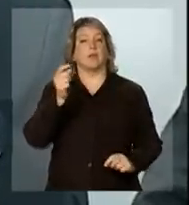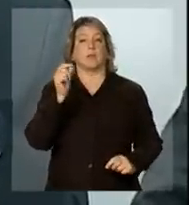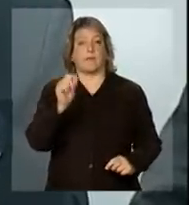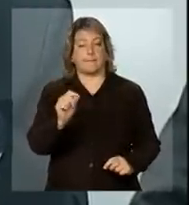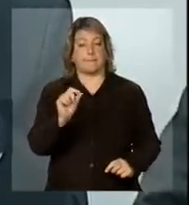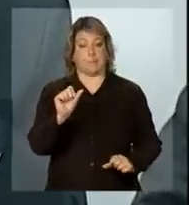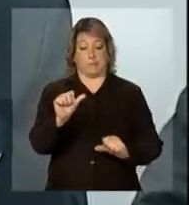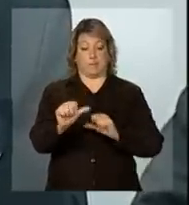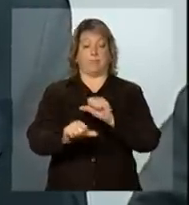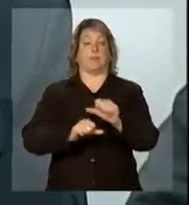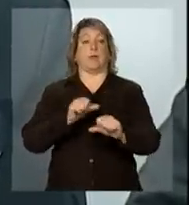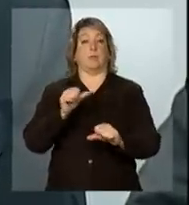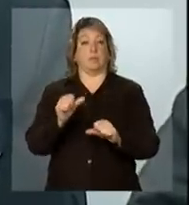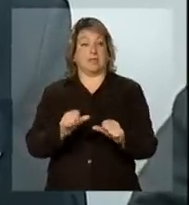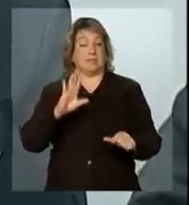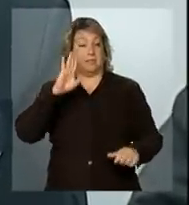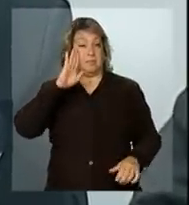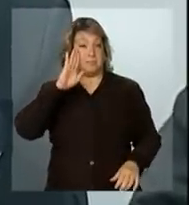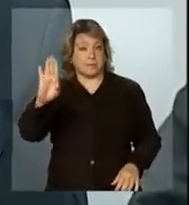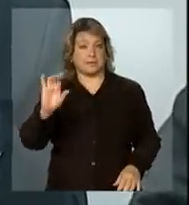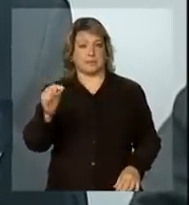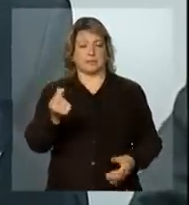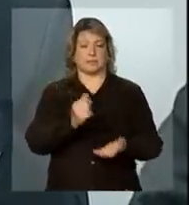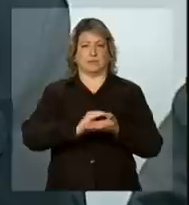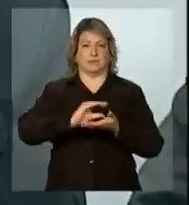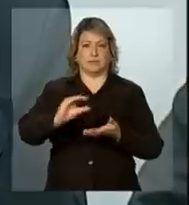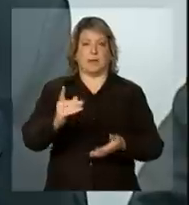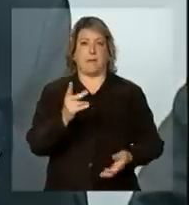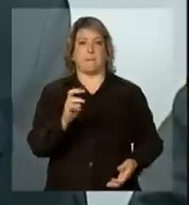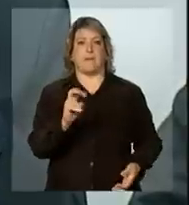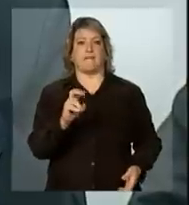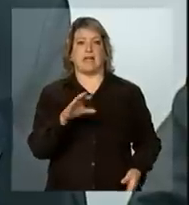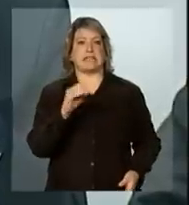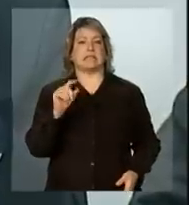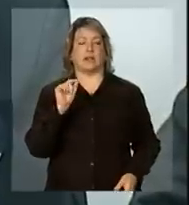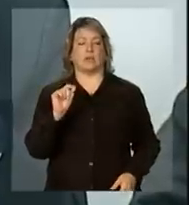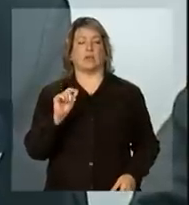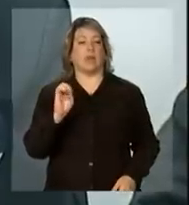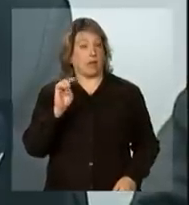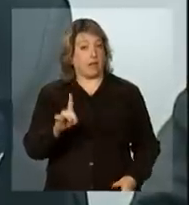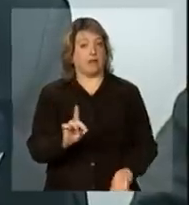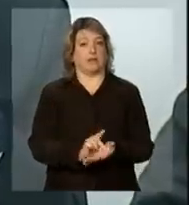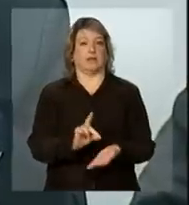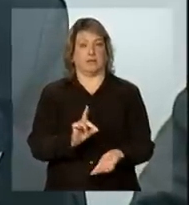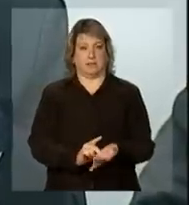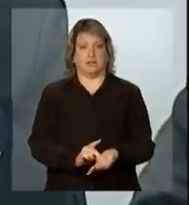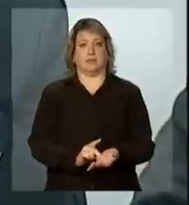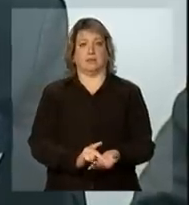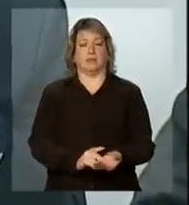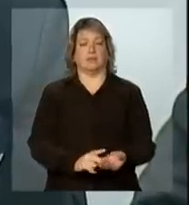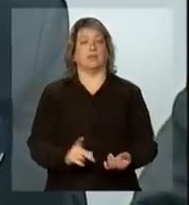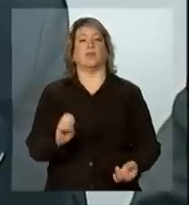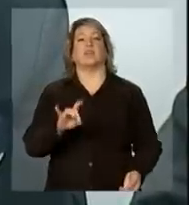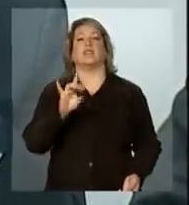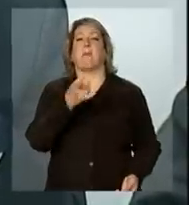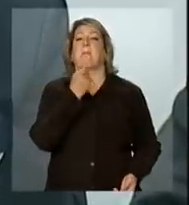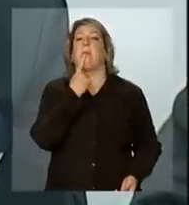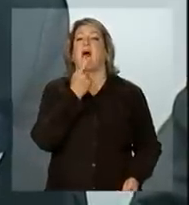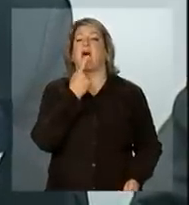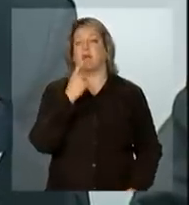a mudança de prioridade para investir em prevenção é real. Elas não são meras palavras,